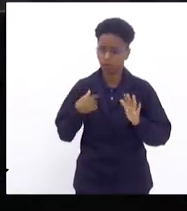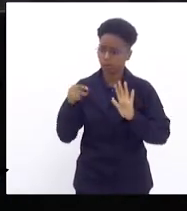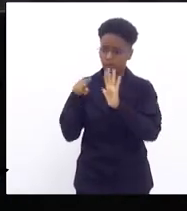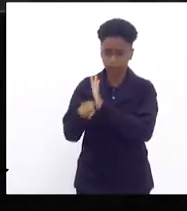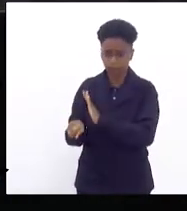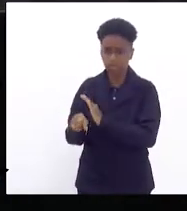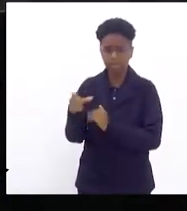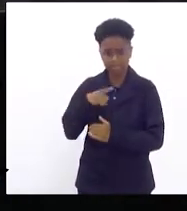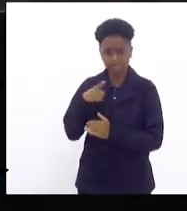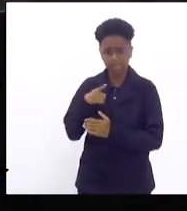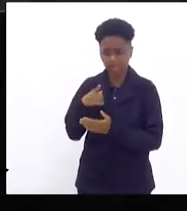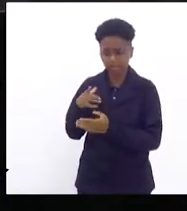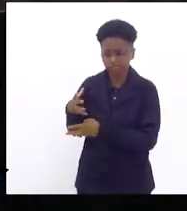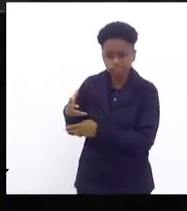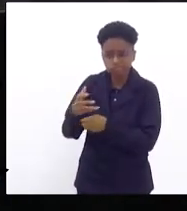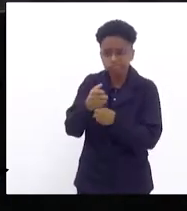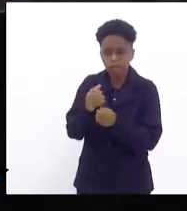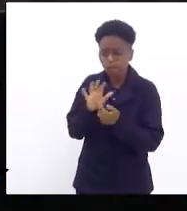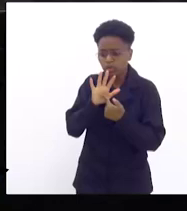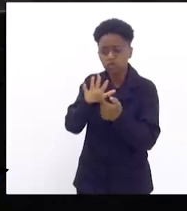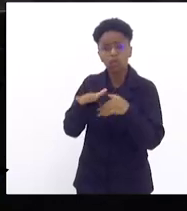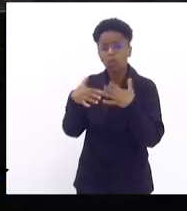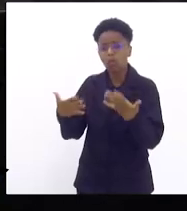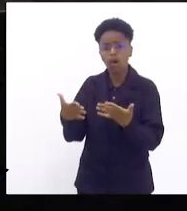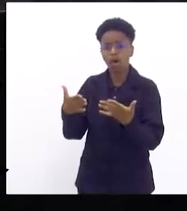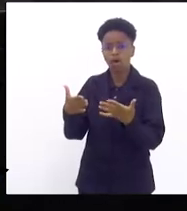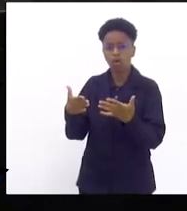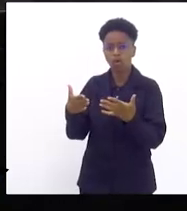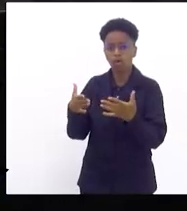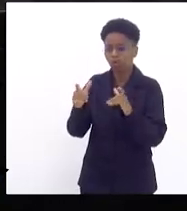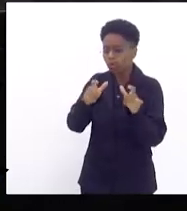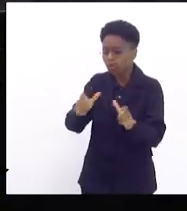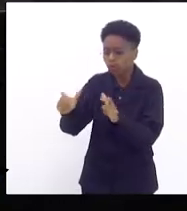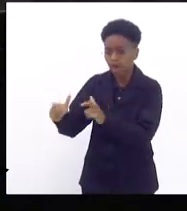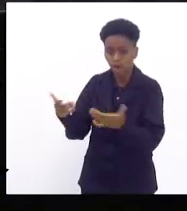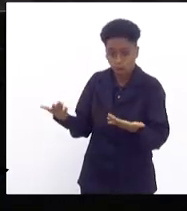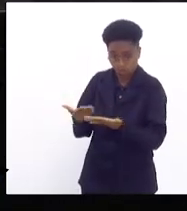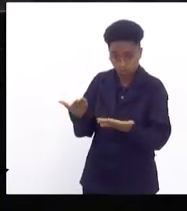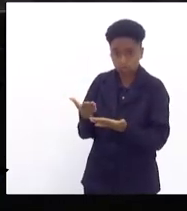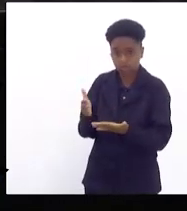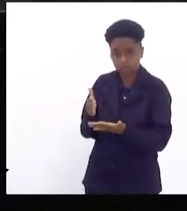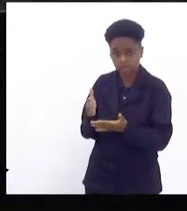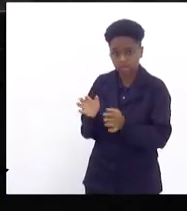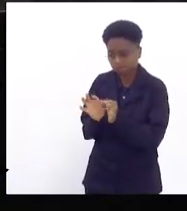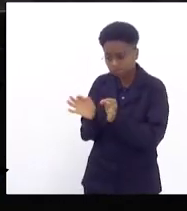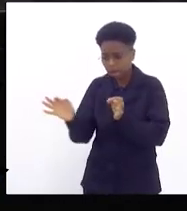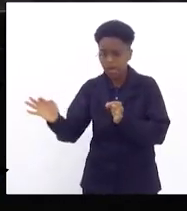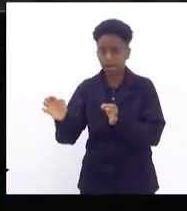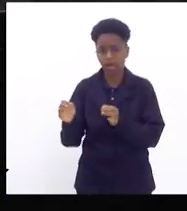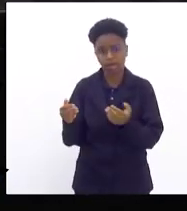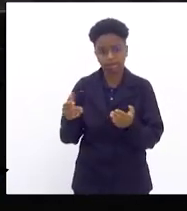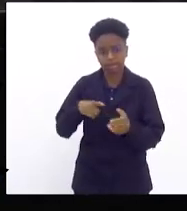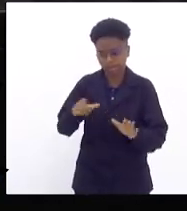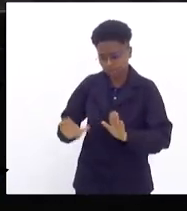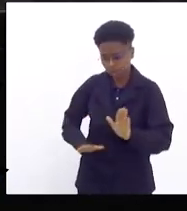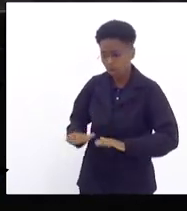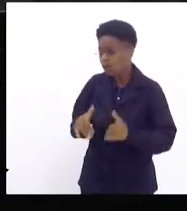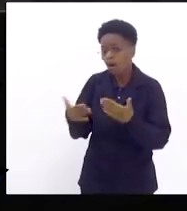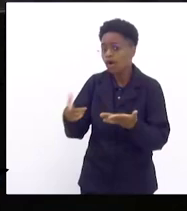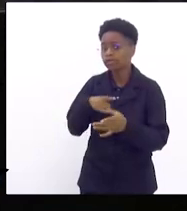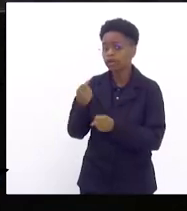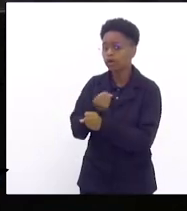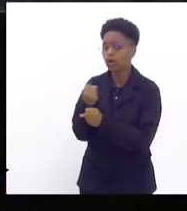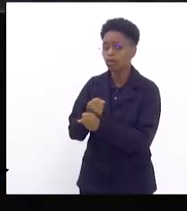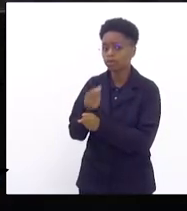vocês têm os dados quais são as comunidades hoje da periferia aqui no caso de Jacarepaguá que estão recebendo obra da